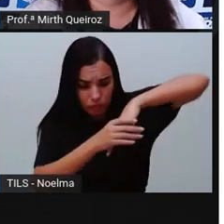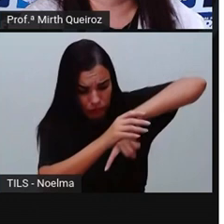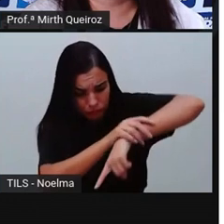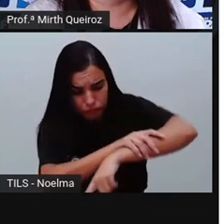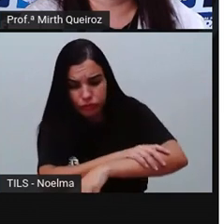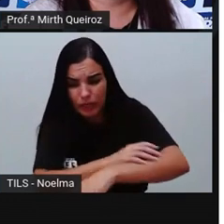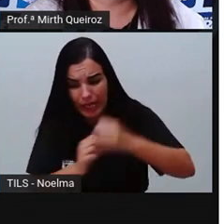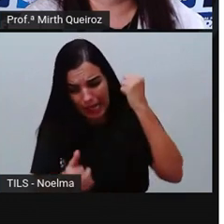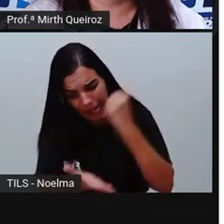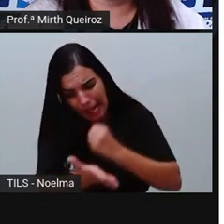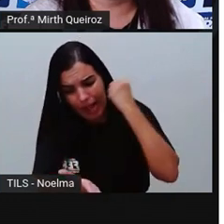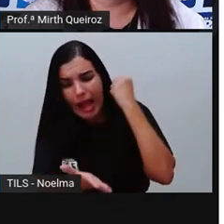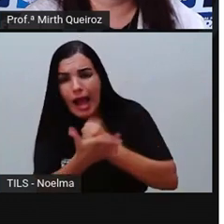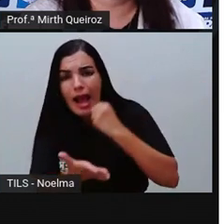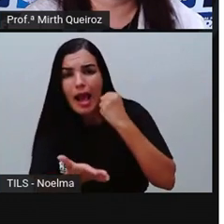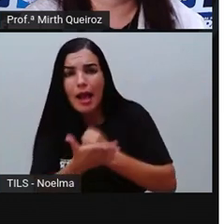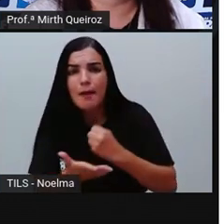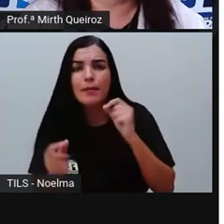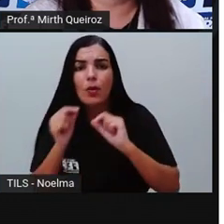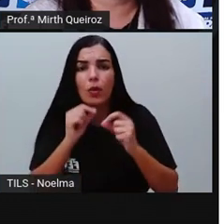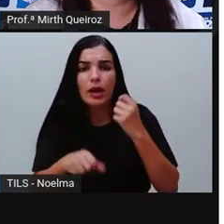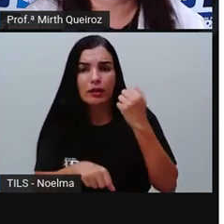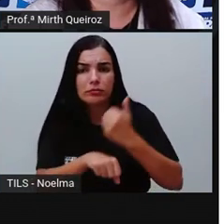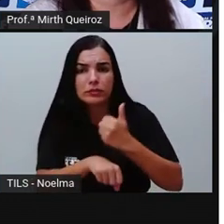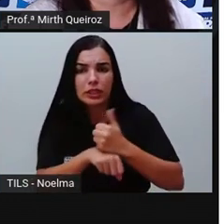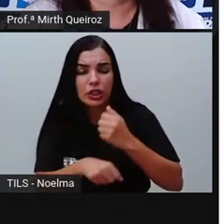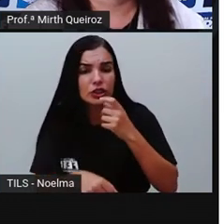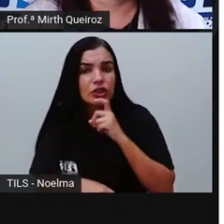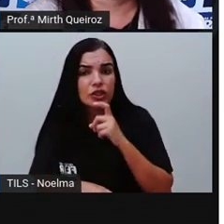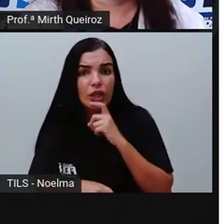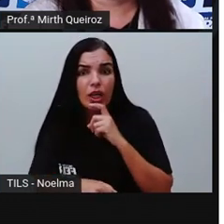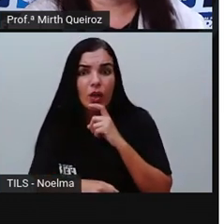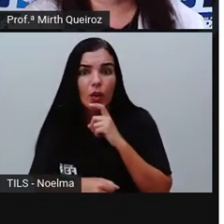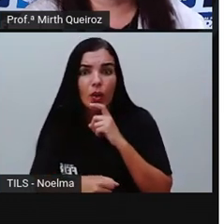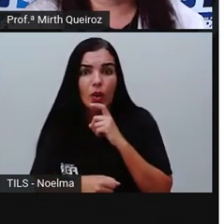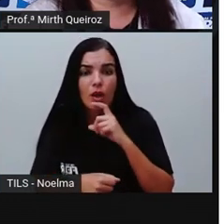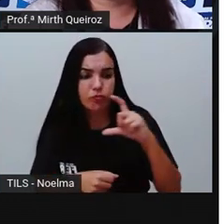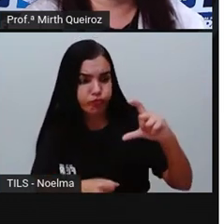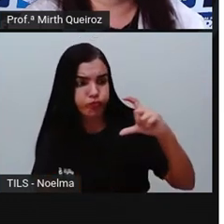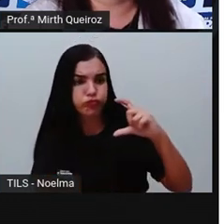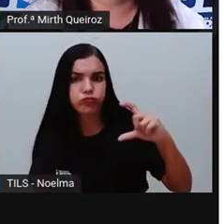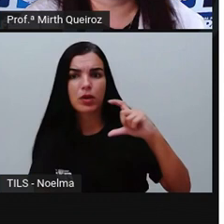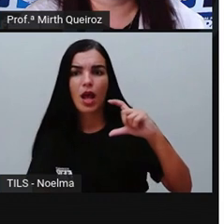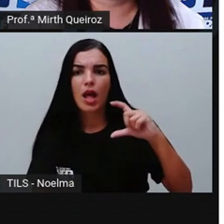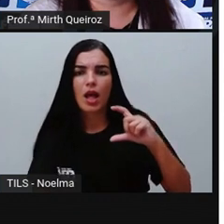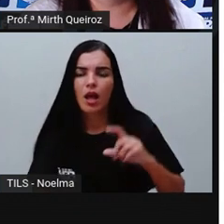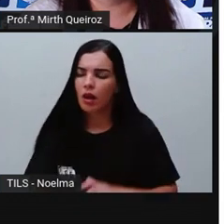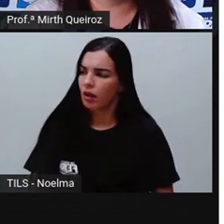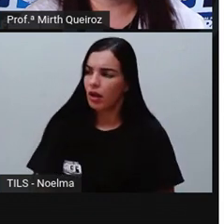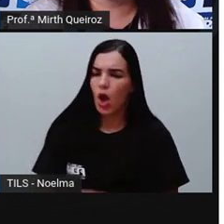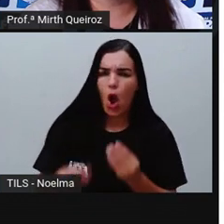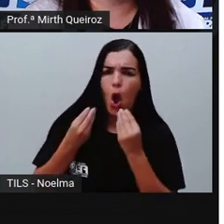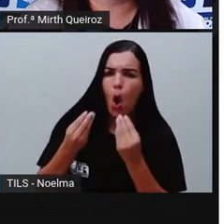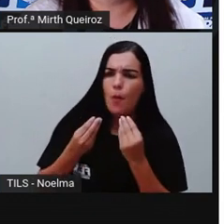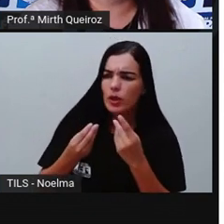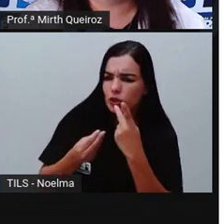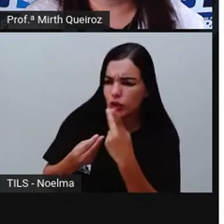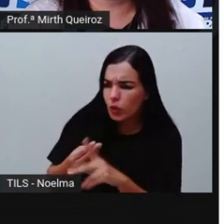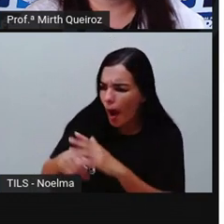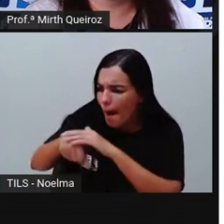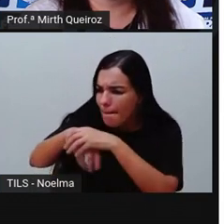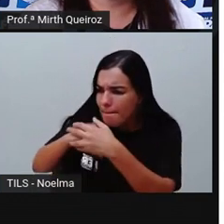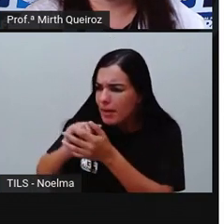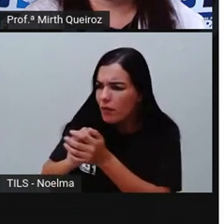capaz de quebrar uma capa de gelo tão grossa. É impossível que com essas mãos tenha